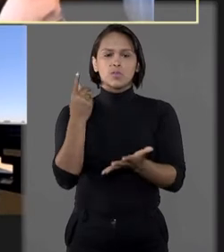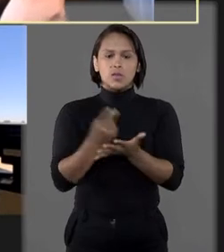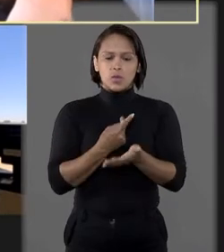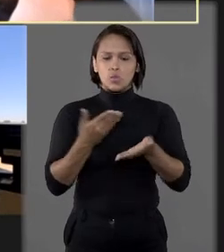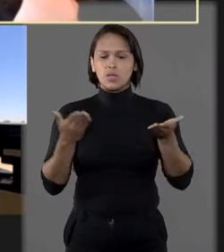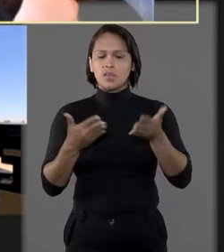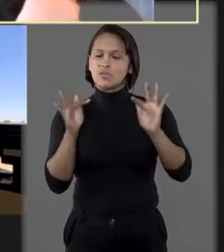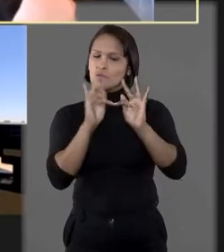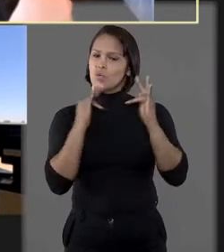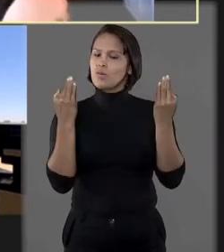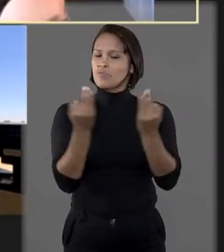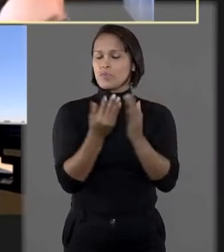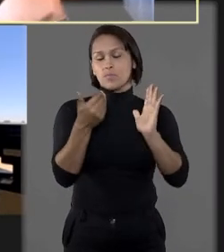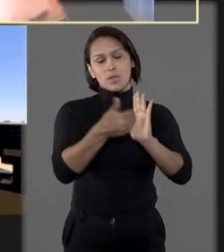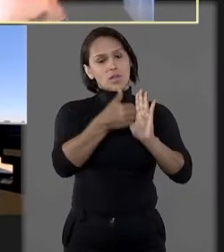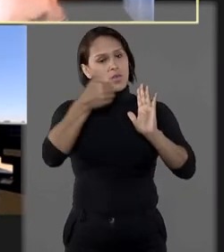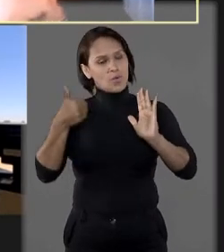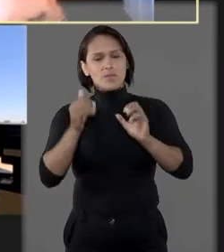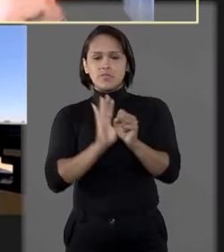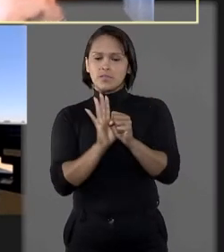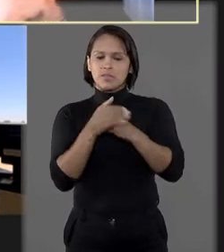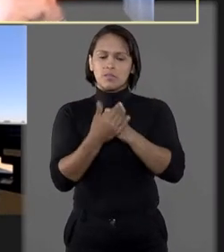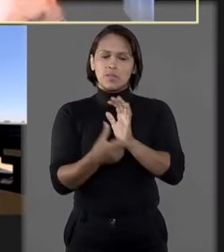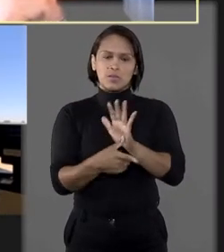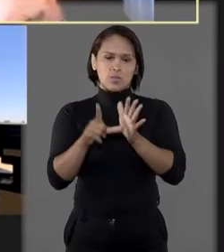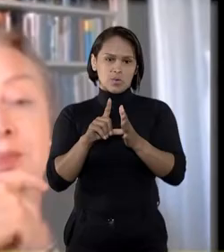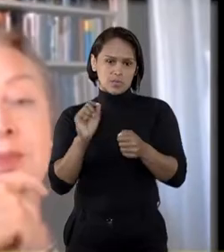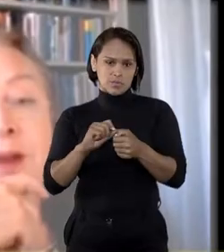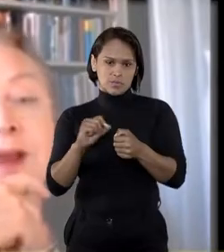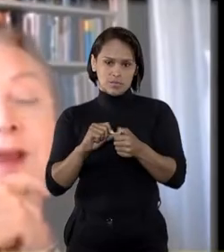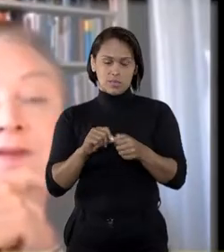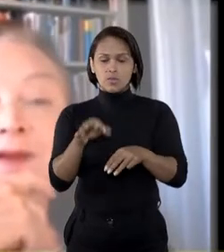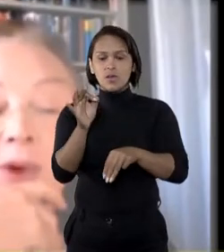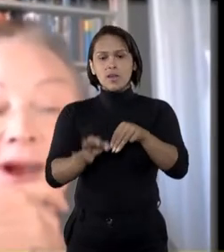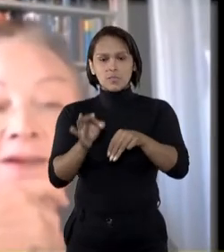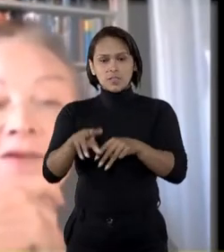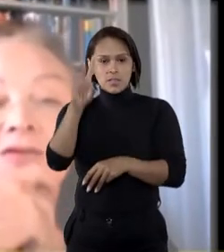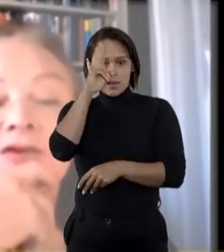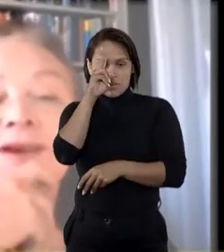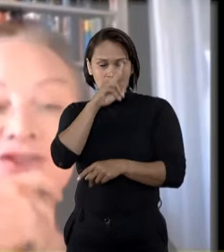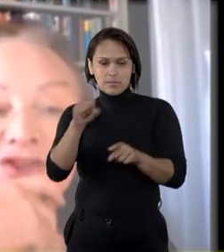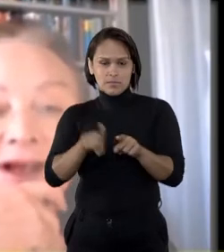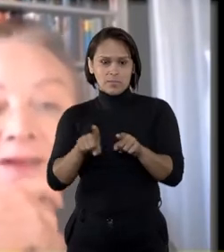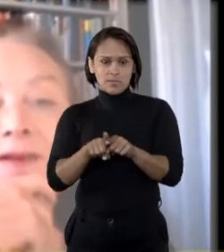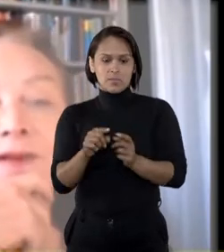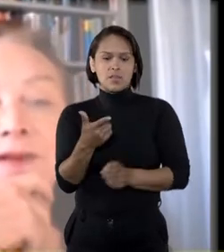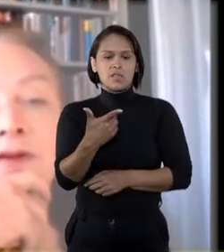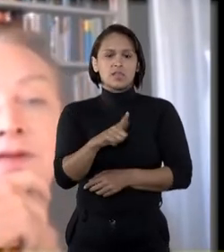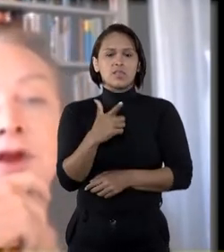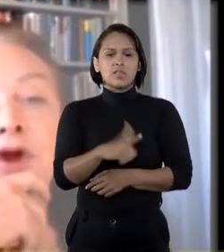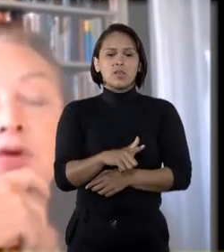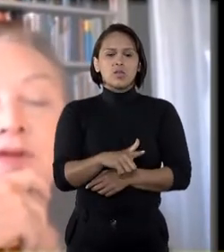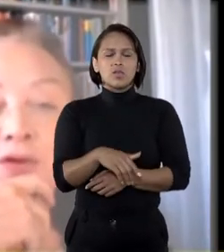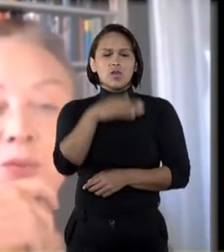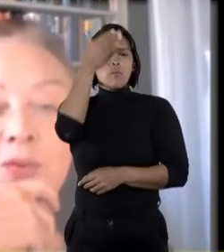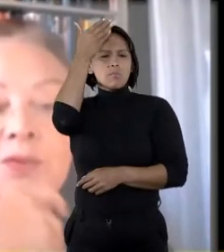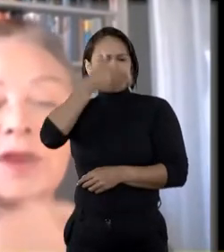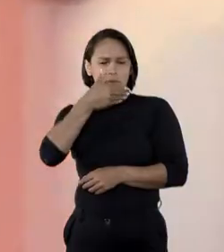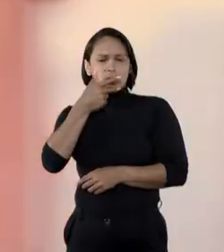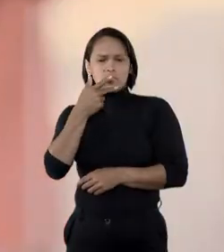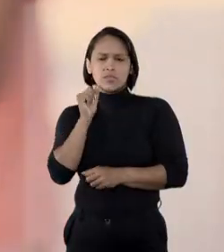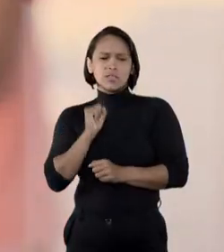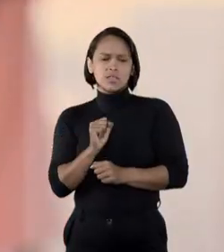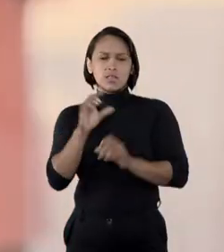que justificaram a concessão ou não da guarda no passado. A ministra ressaltou que, não tendo havido a adequada produção de